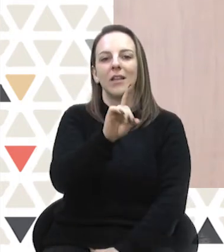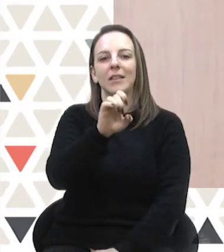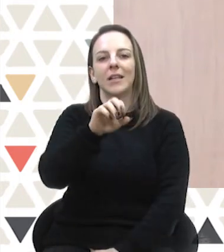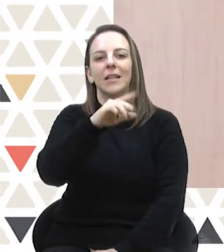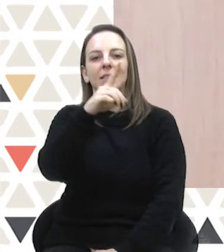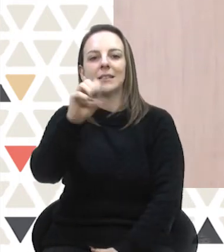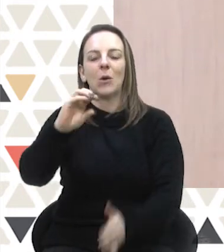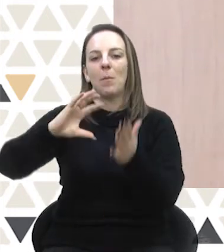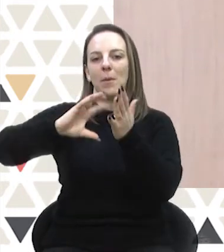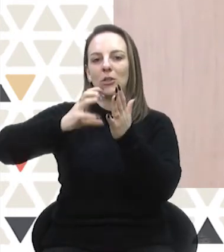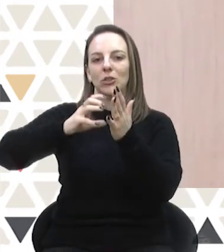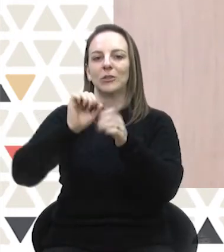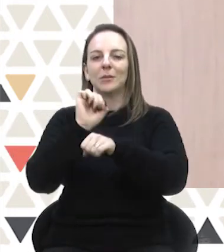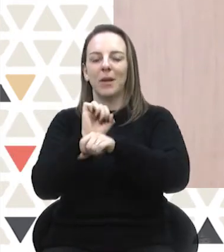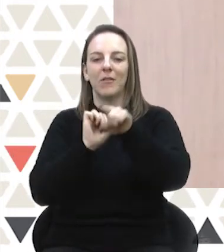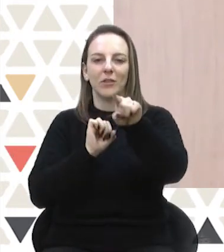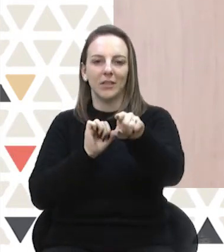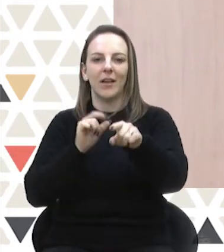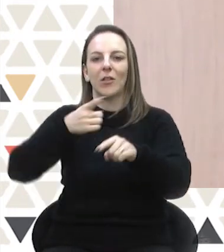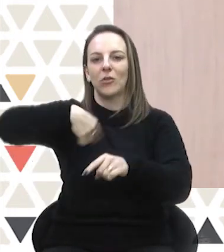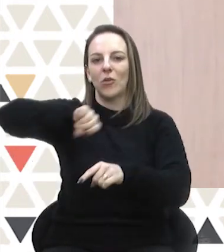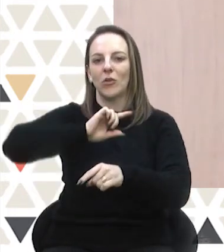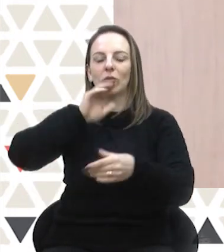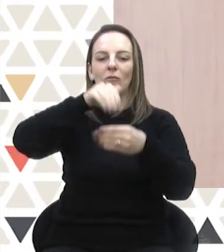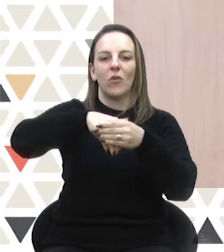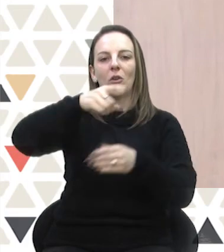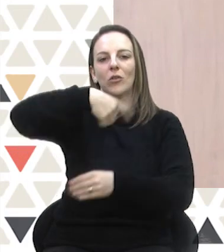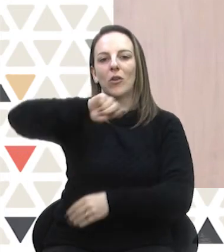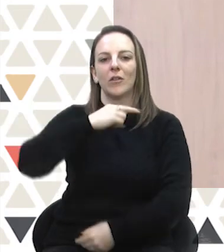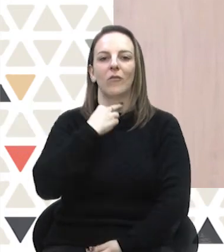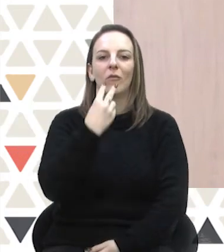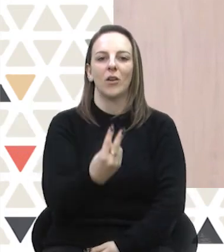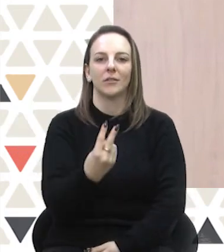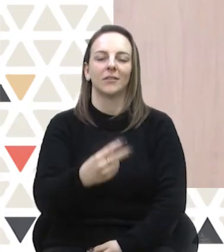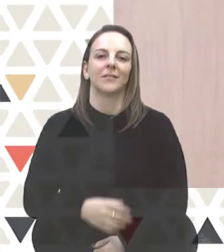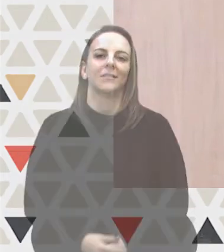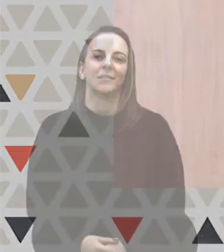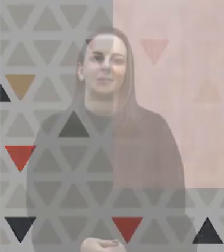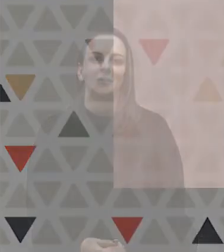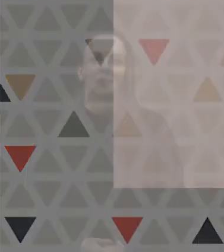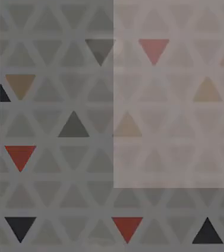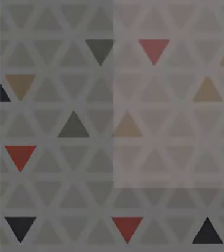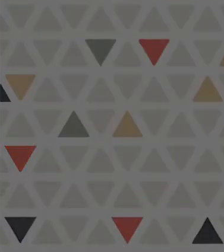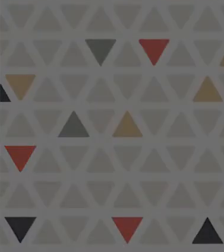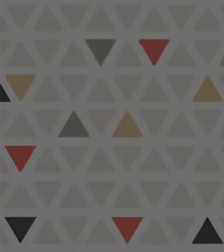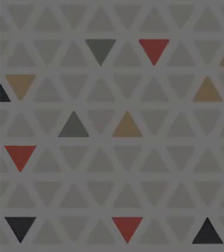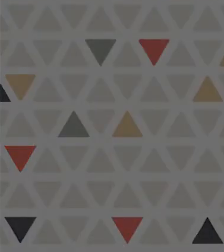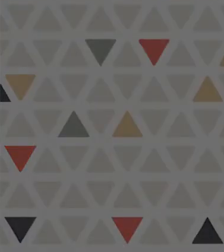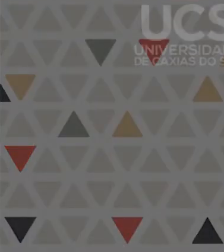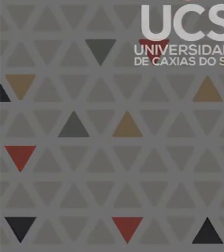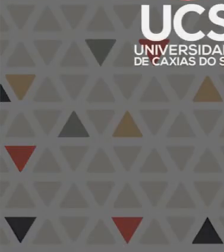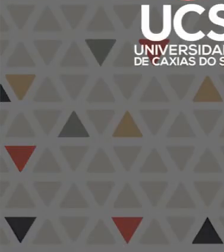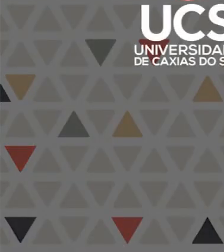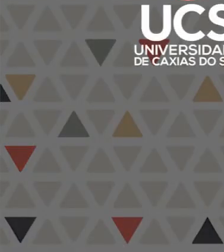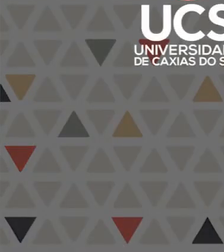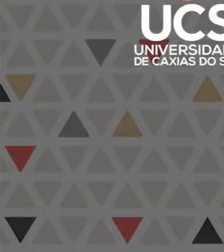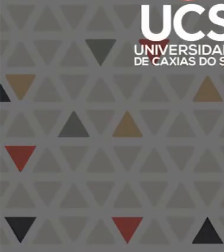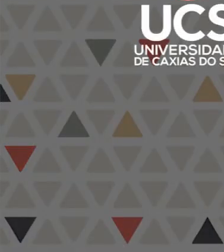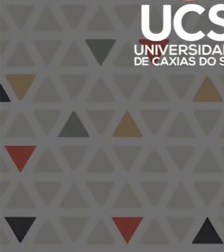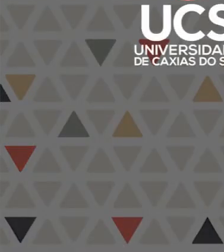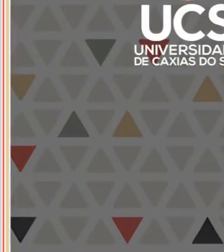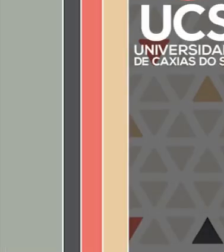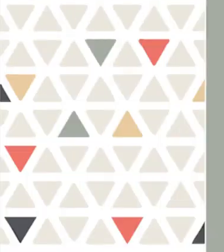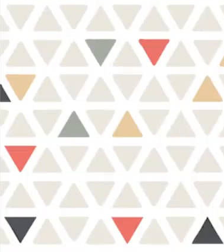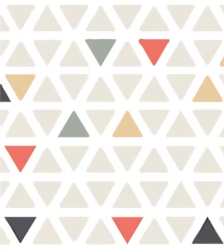federações partidárias. Te esperamos. Nosso voto, nossa voz. Tchau, tchau.